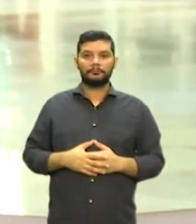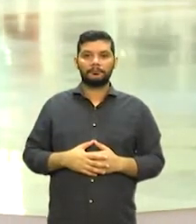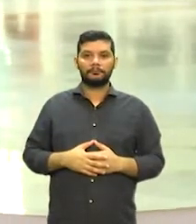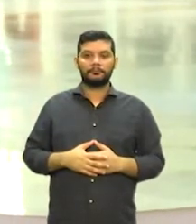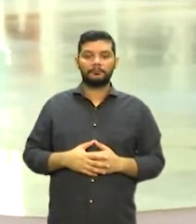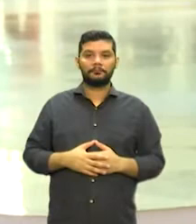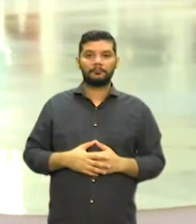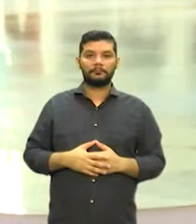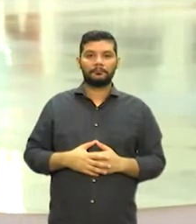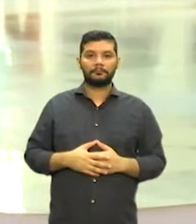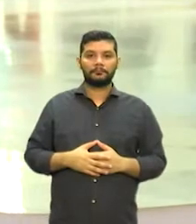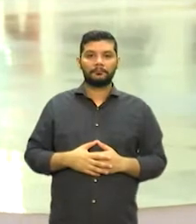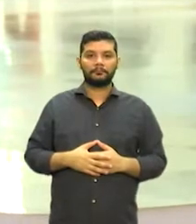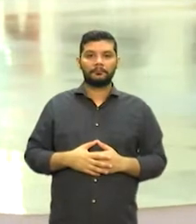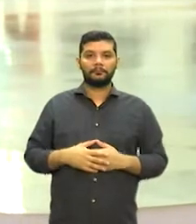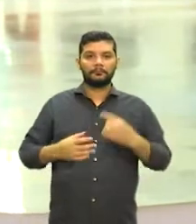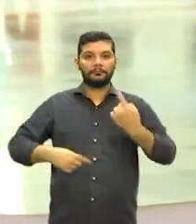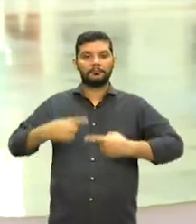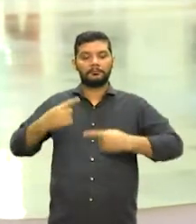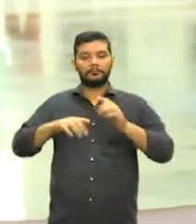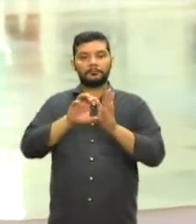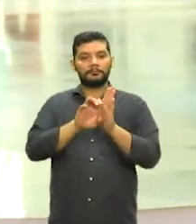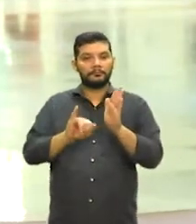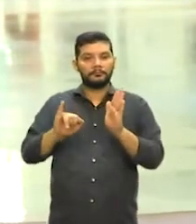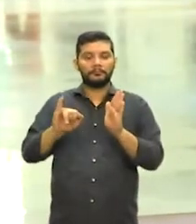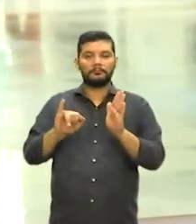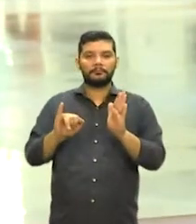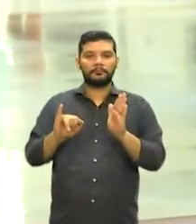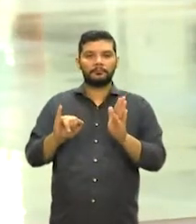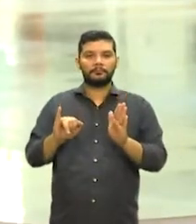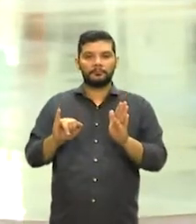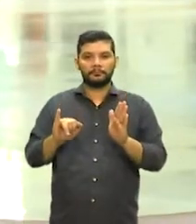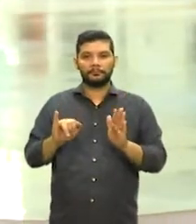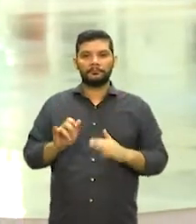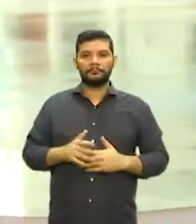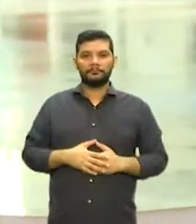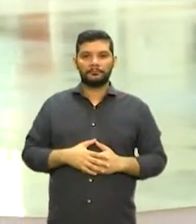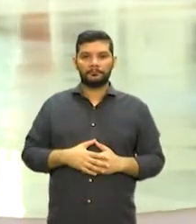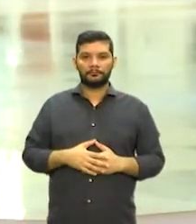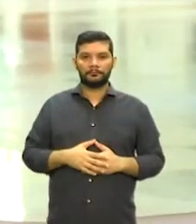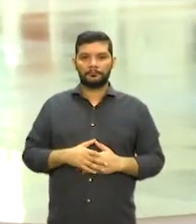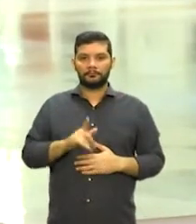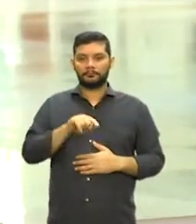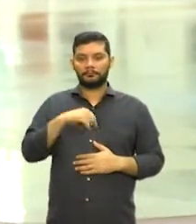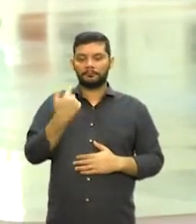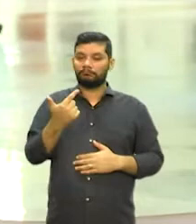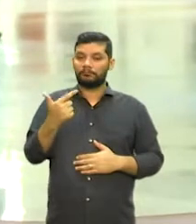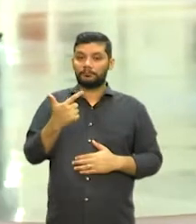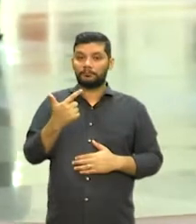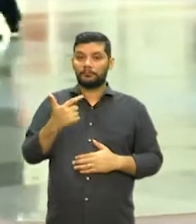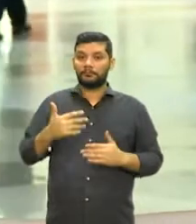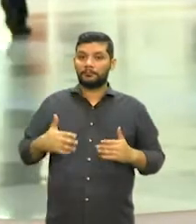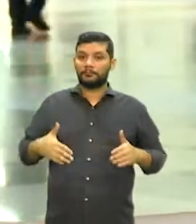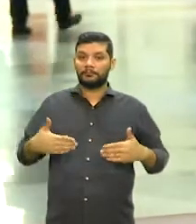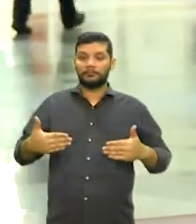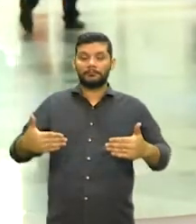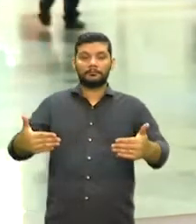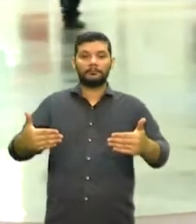As políticas de editais, no momento que não temos o Ministério da Cultura,